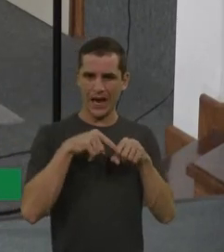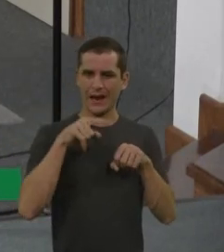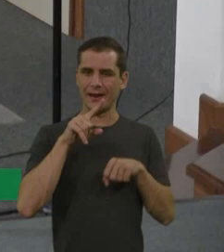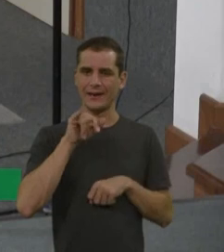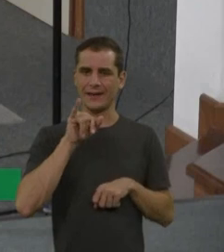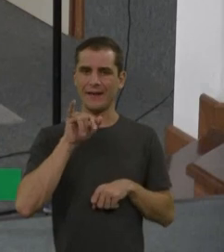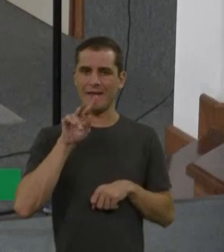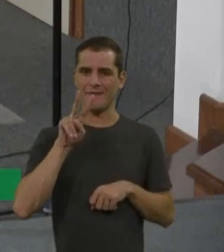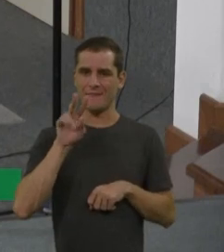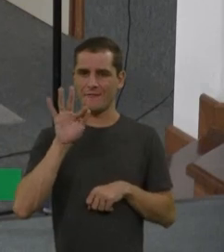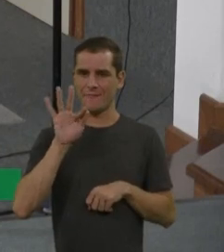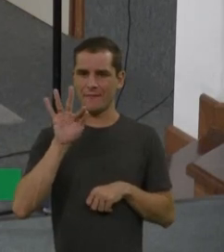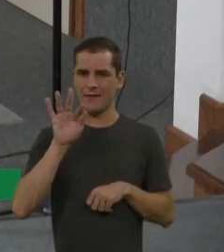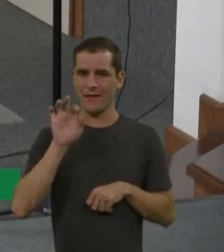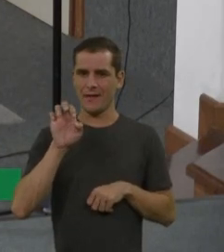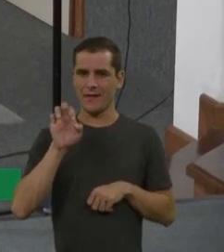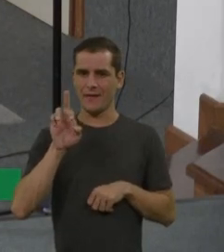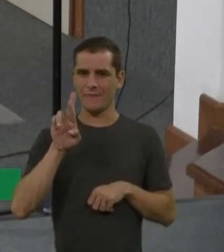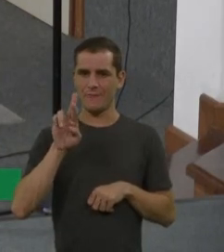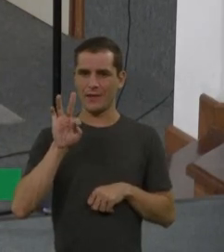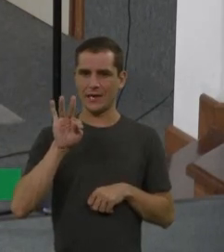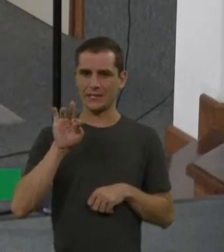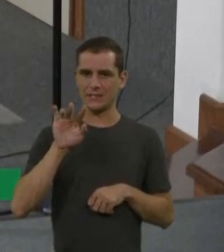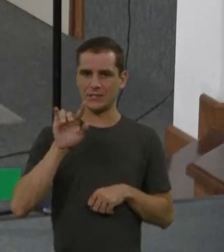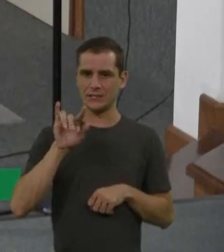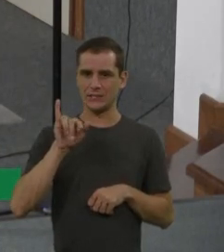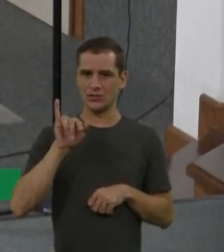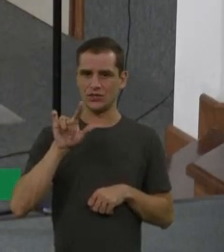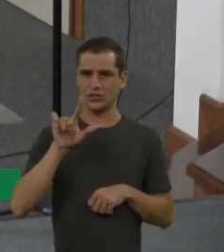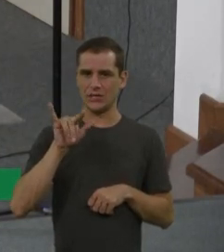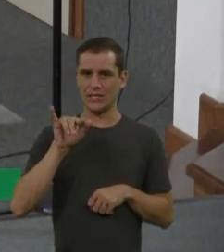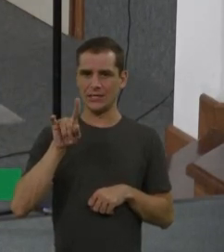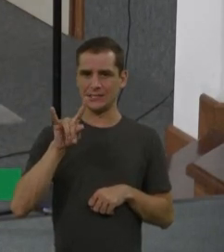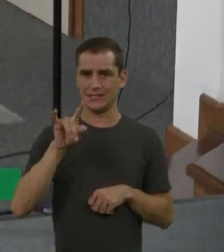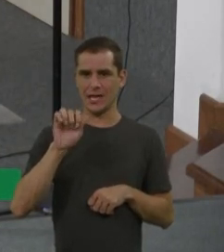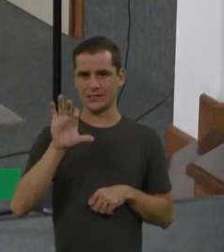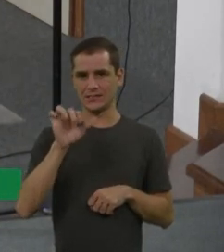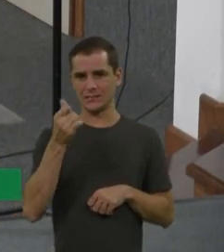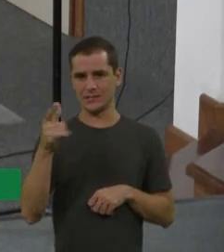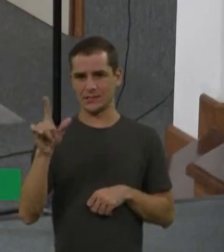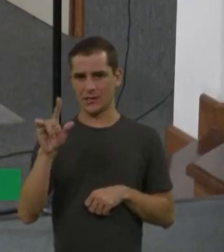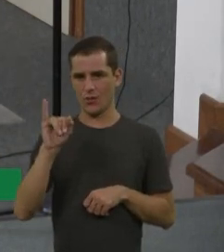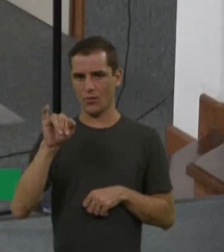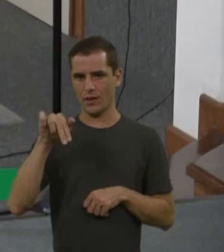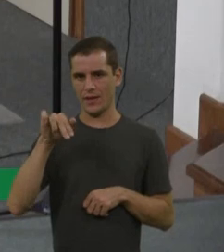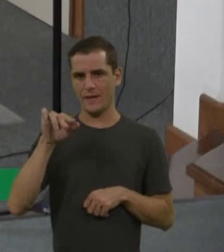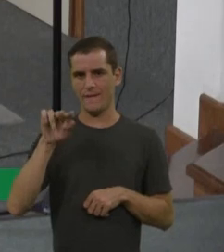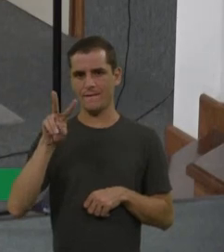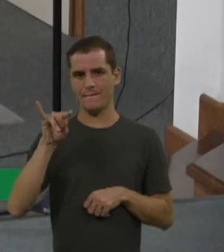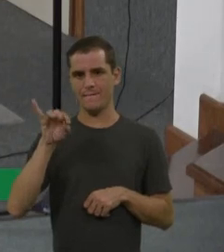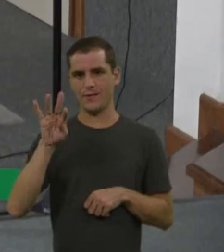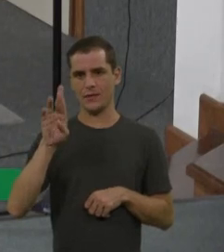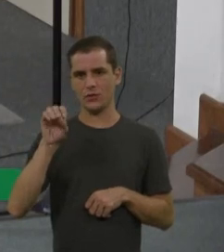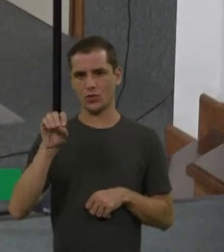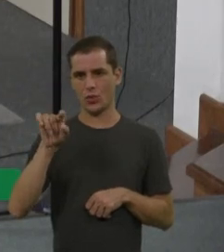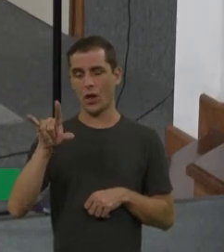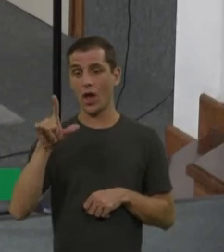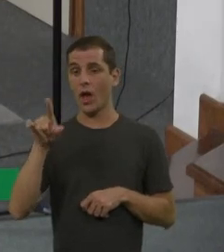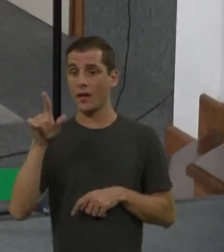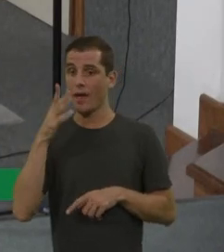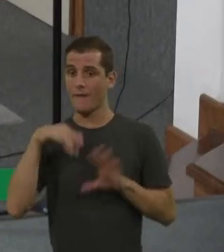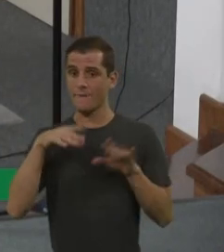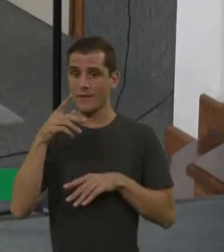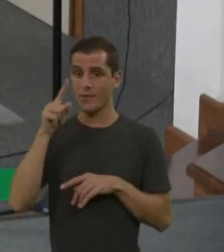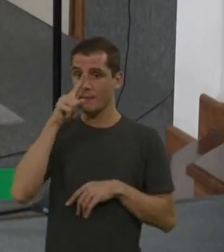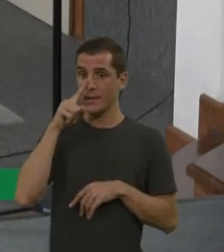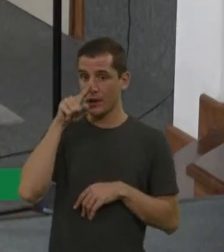informa pra família, olha, o seu risco de ter um filho com uma doença recessiva é 25%. E aí, a família fala, mas e se eu quiser escolher ter um